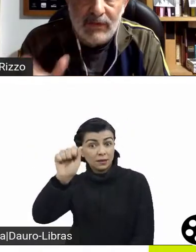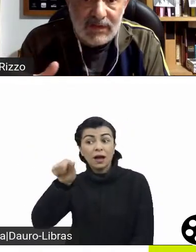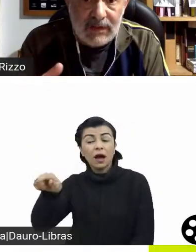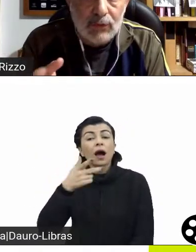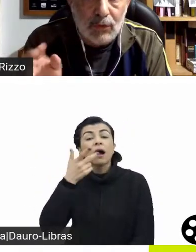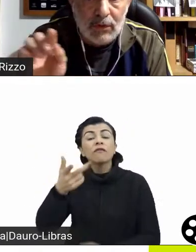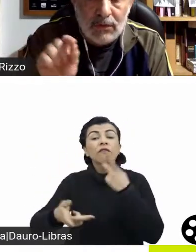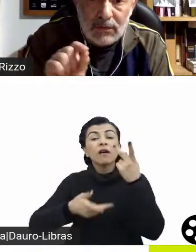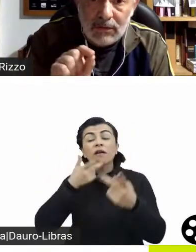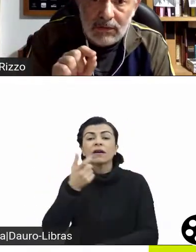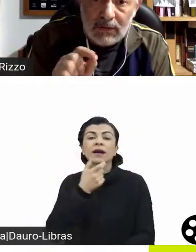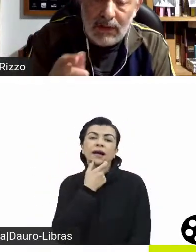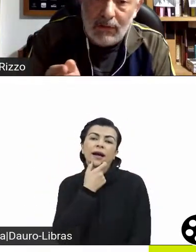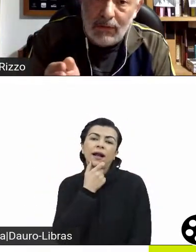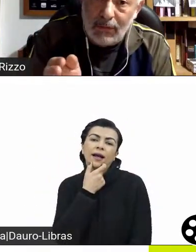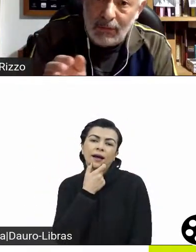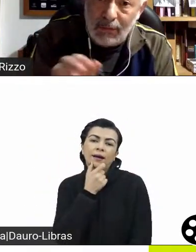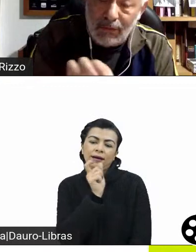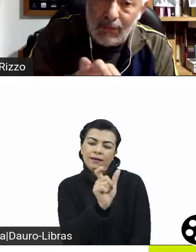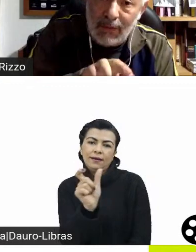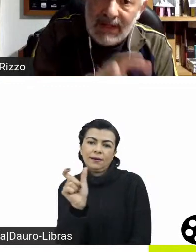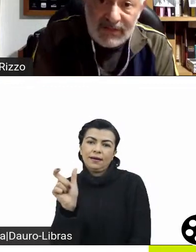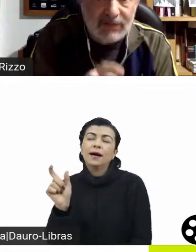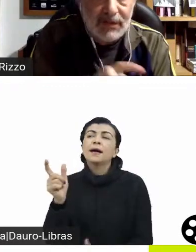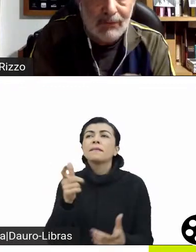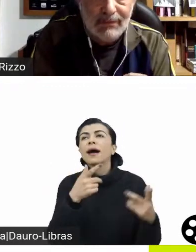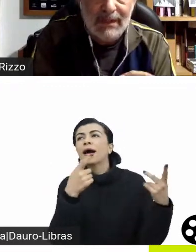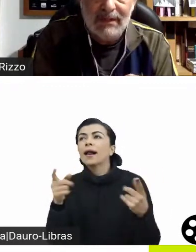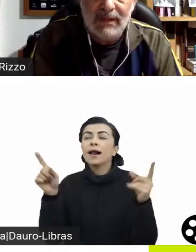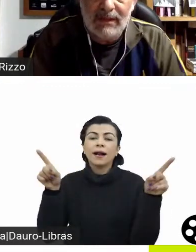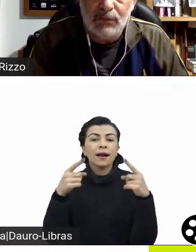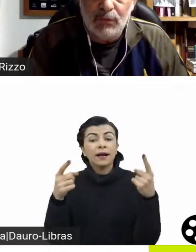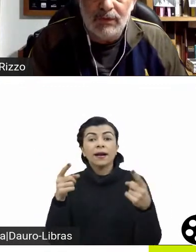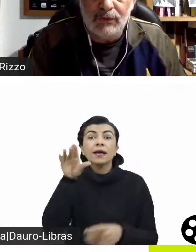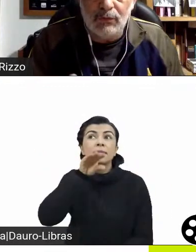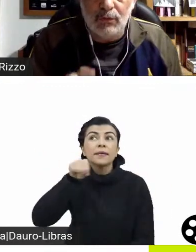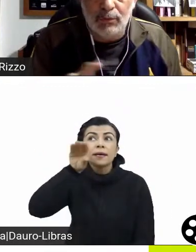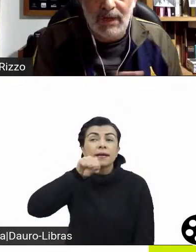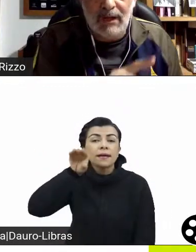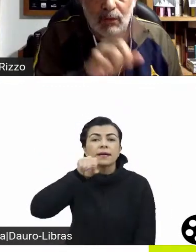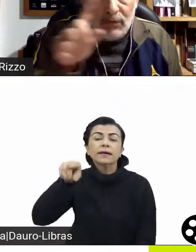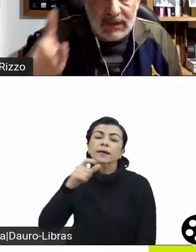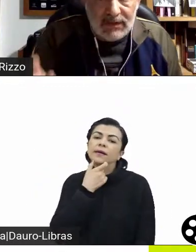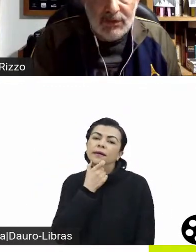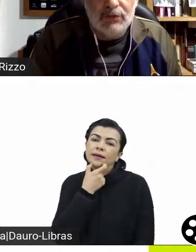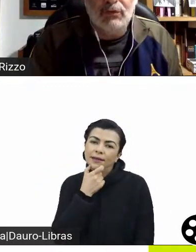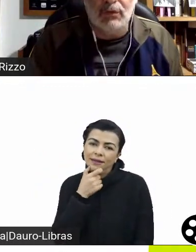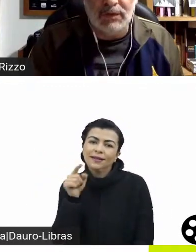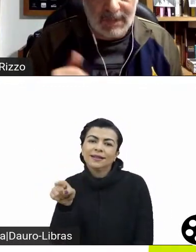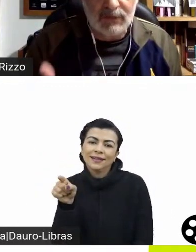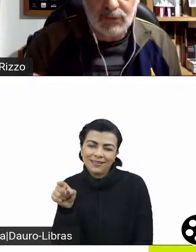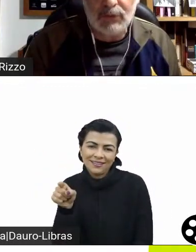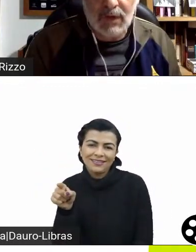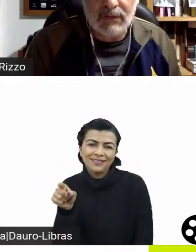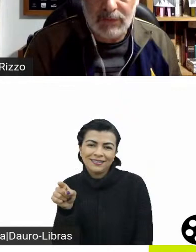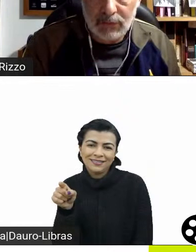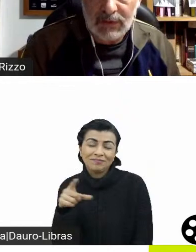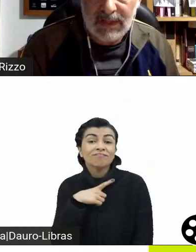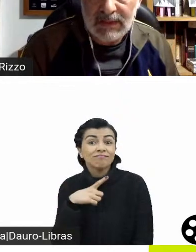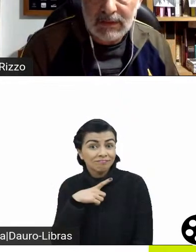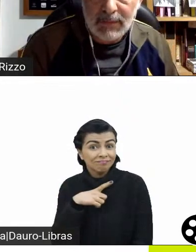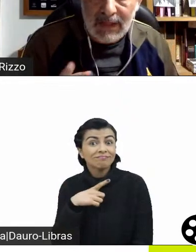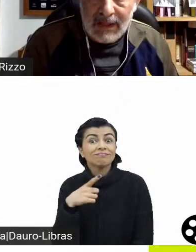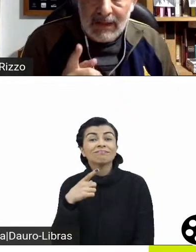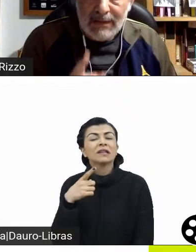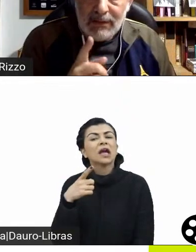o que facilitou a inserção das músicas do grupo na onda disco. Então aquelas coisas tocavam